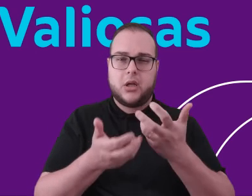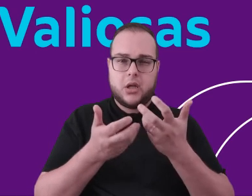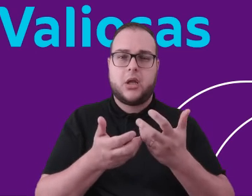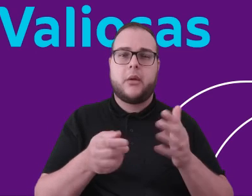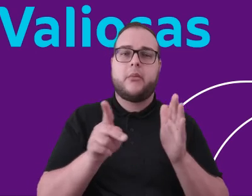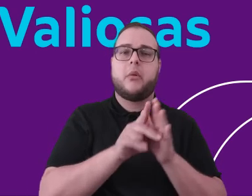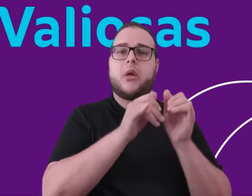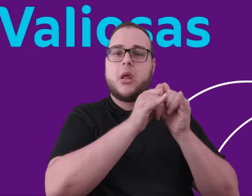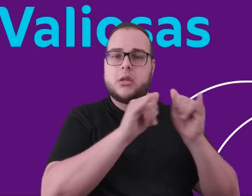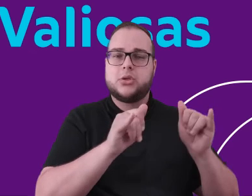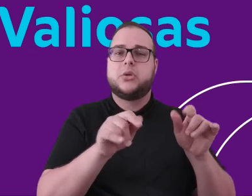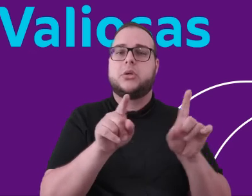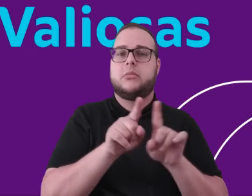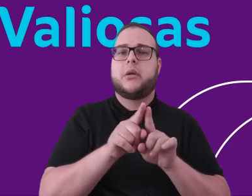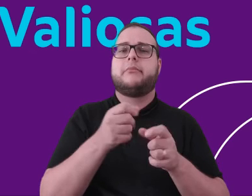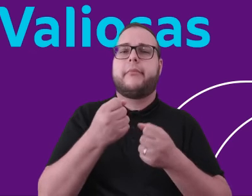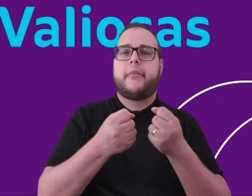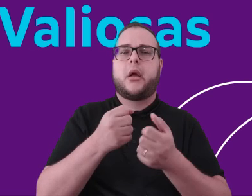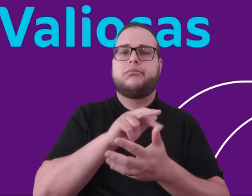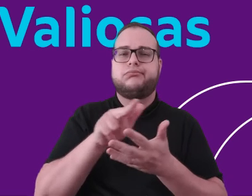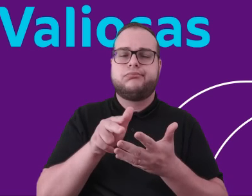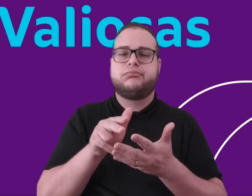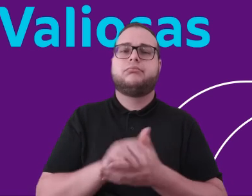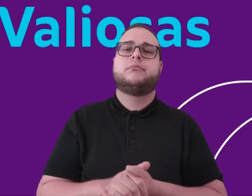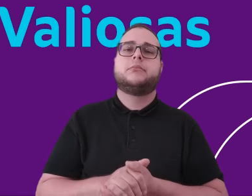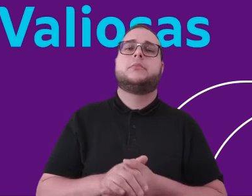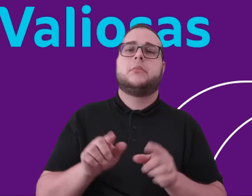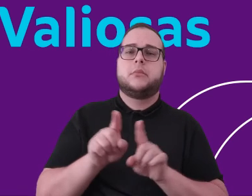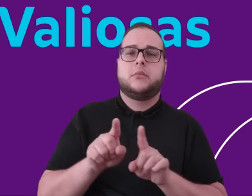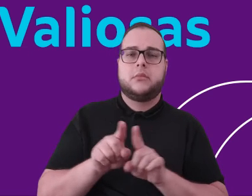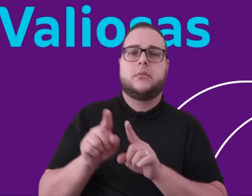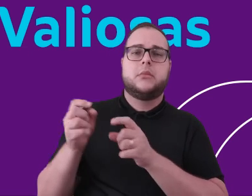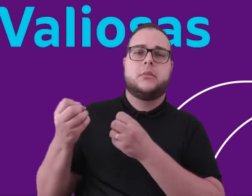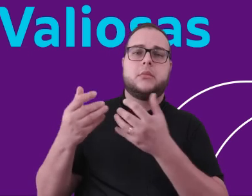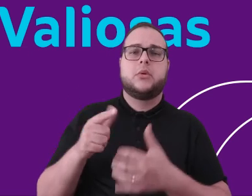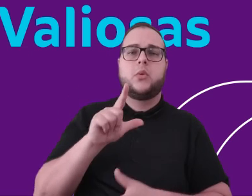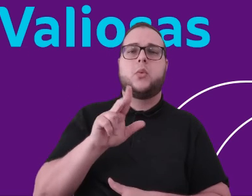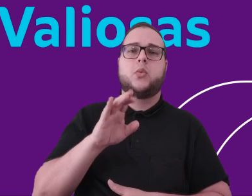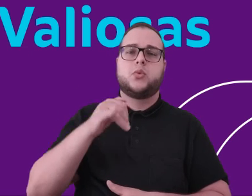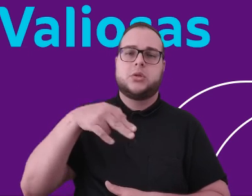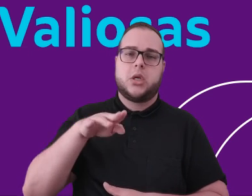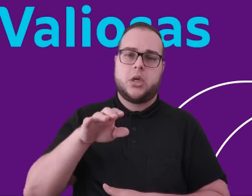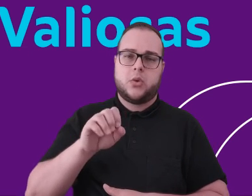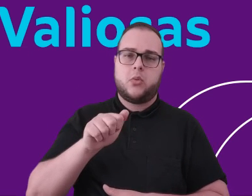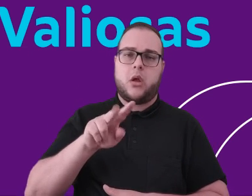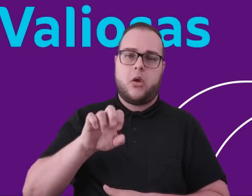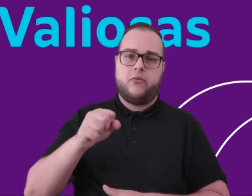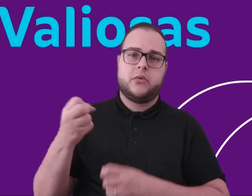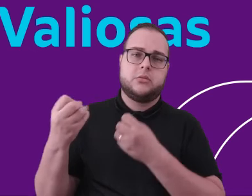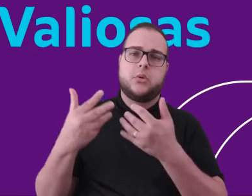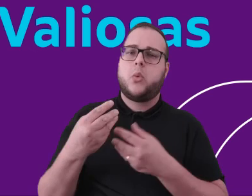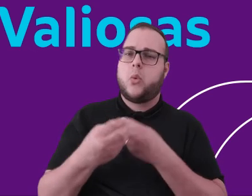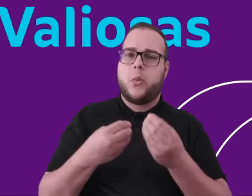na matriz energética e no transporte. O CFO Luciano Alves também comentou qual é a previsão da CBA para esses